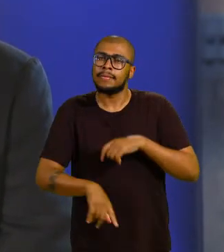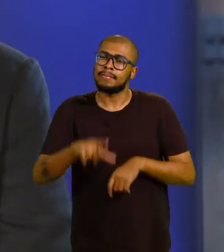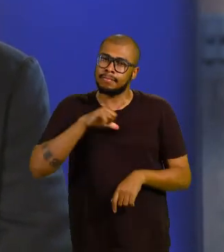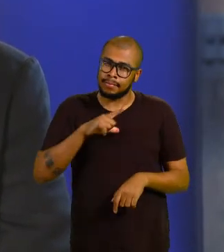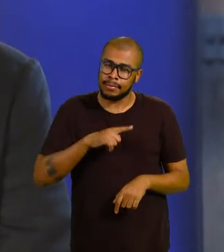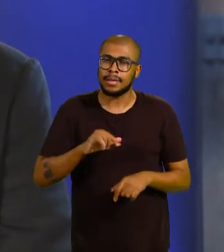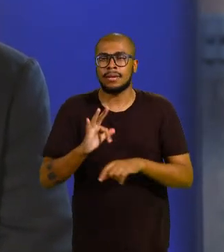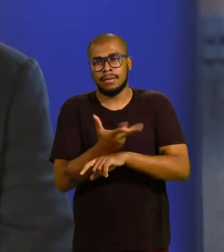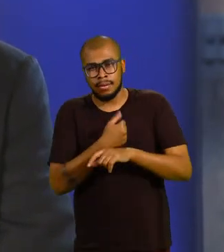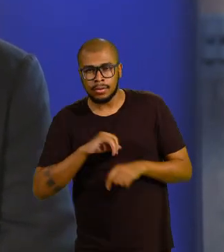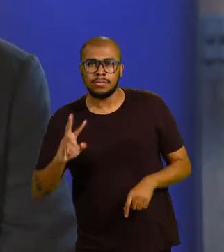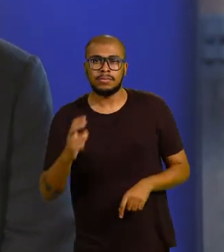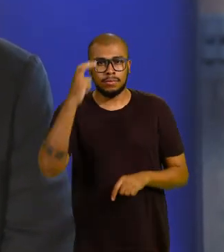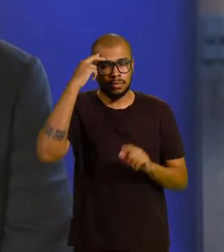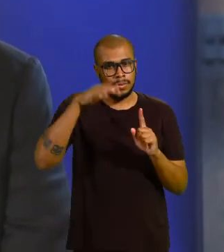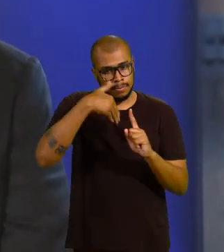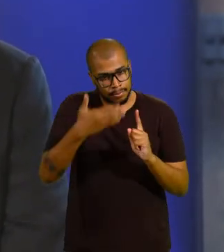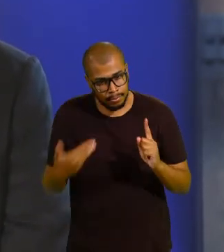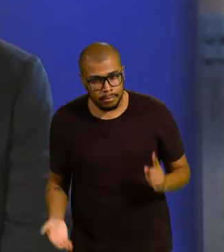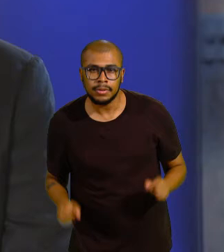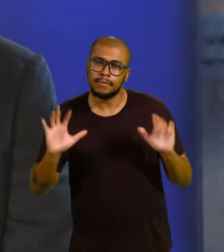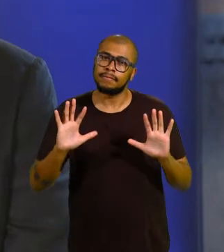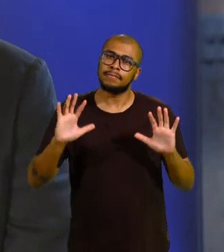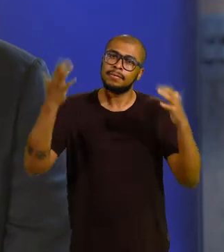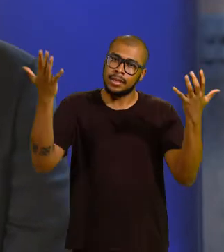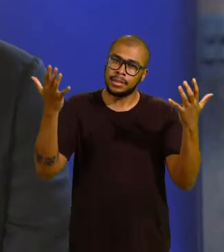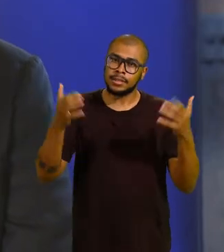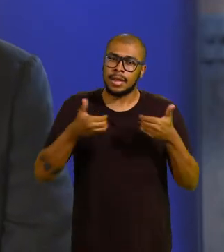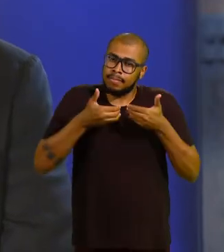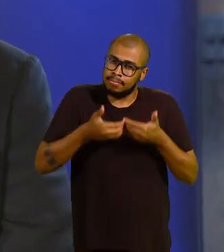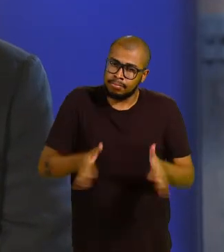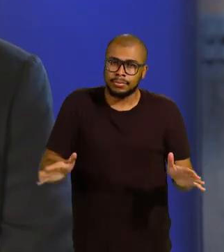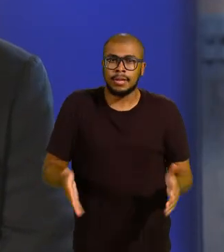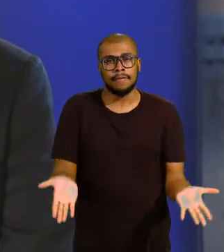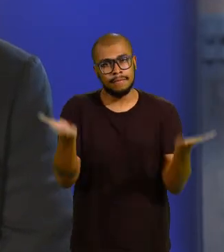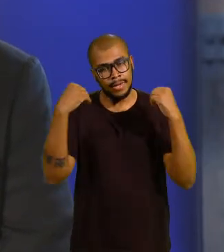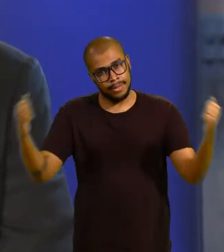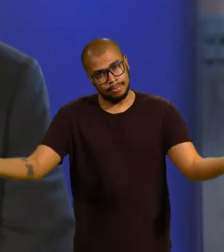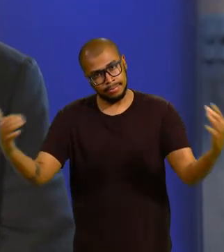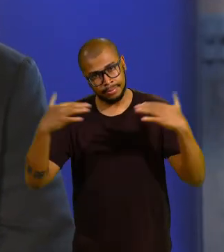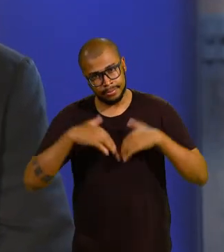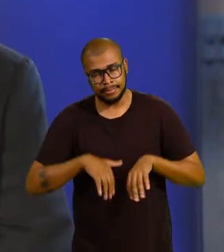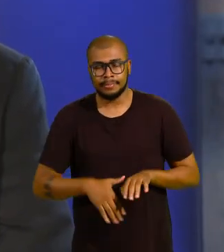cultura, reconhecimentos e com festa. A sessão é aberta. Venha celebrar com a gente.